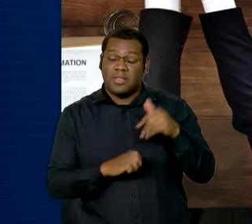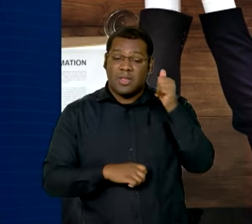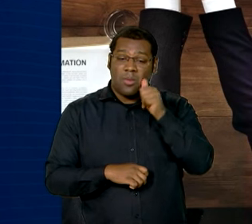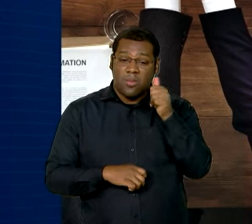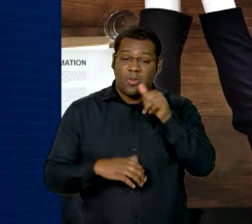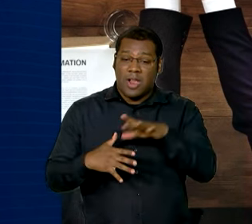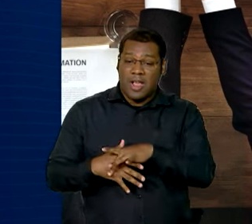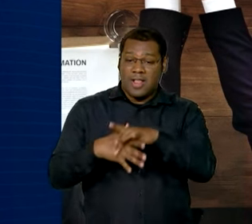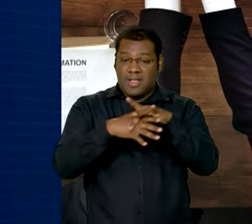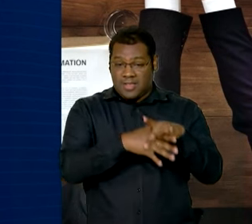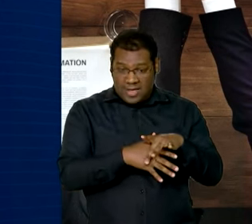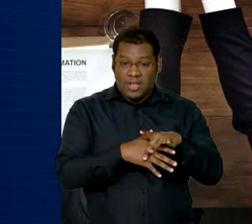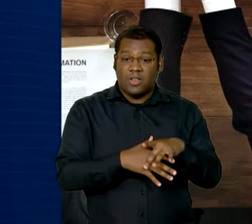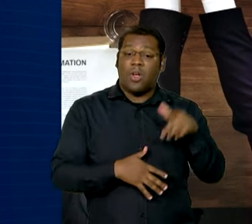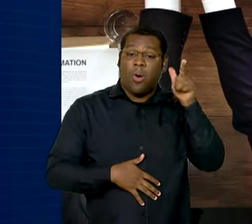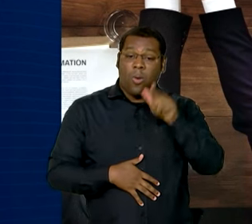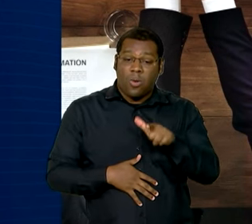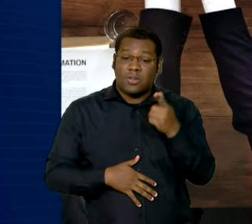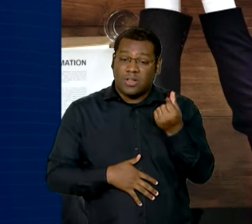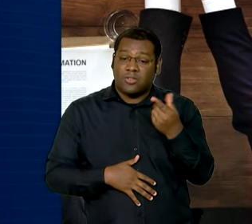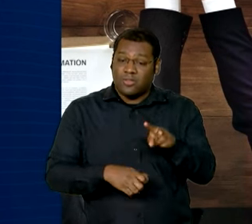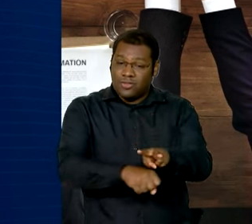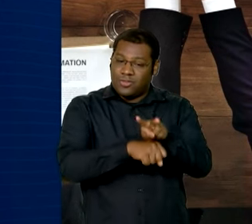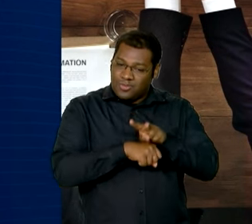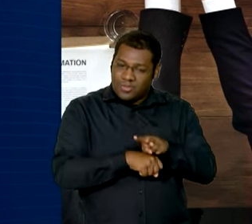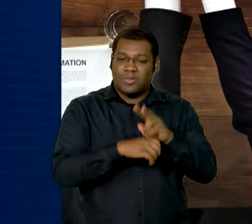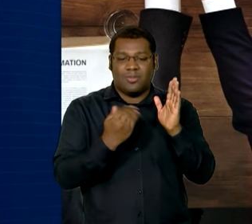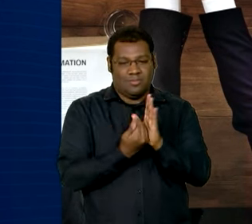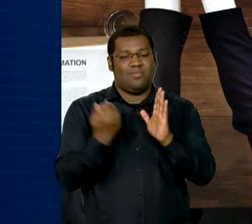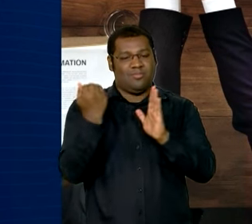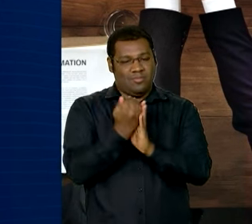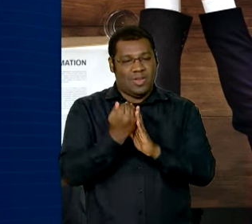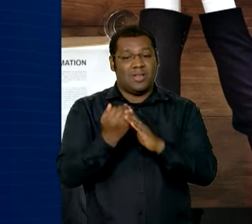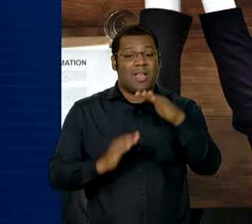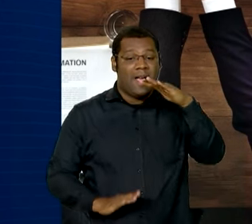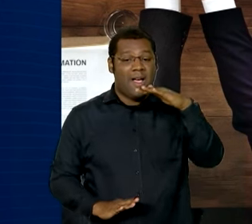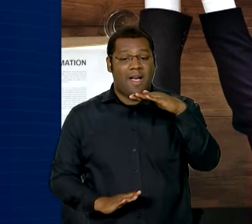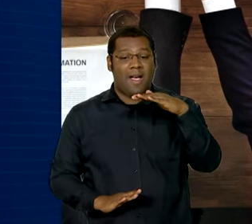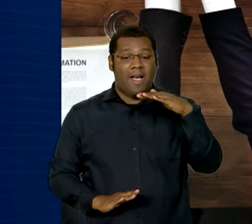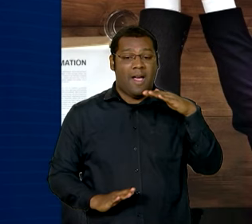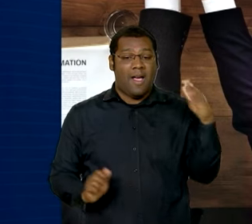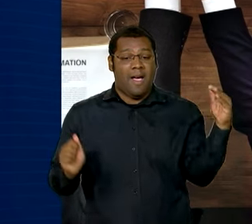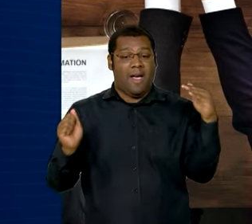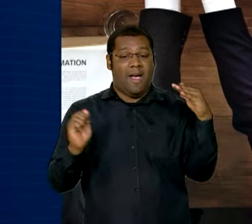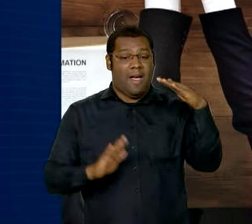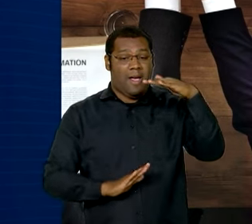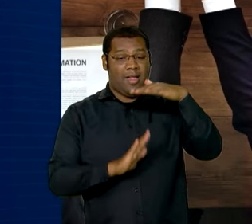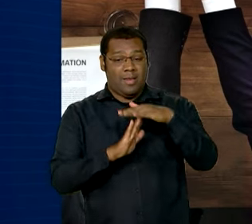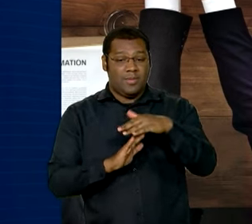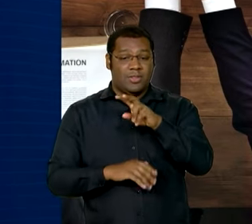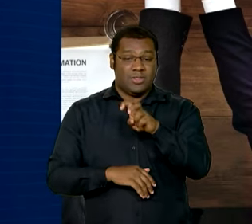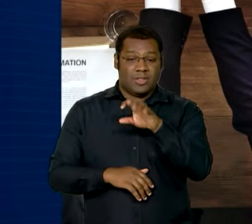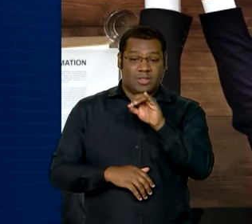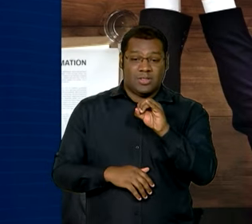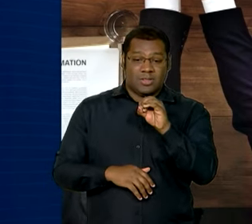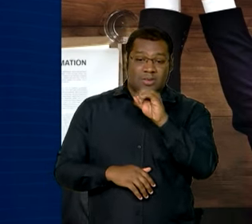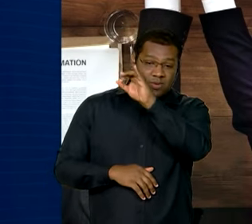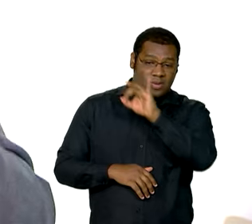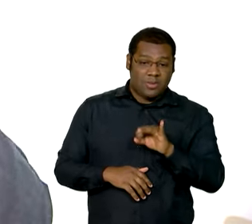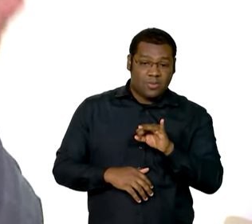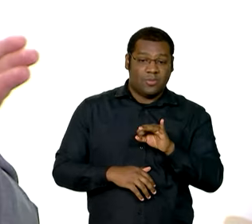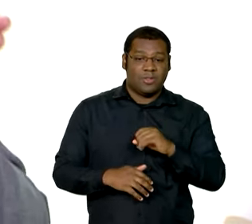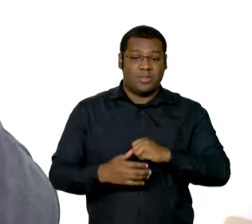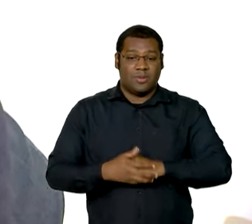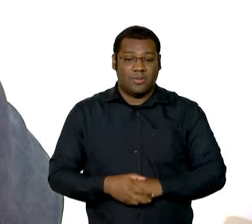podem obter empréstimos maiores, de até 50% do faturamento do ano anterior.